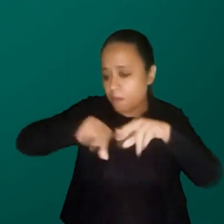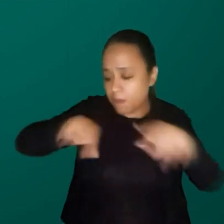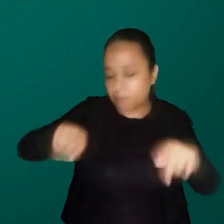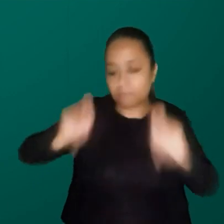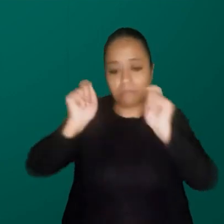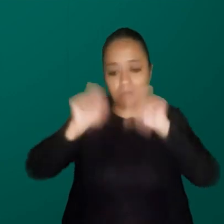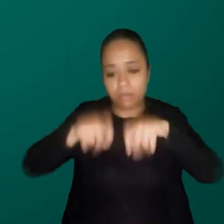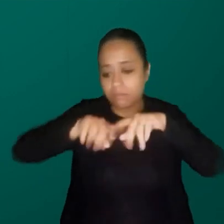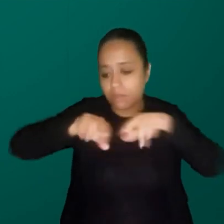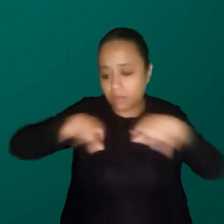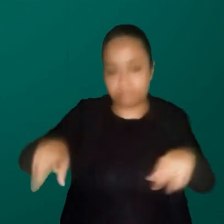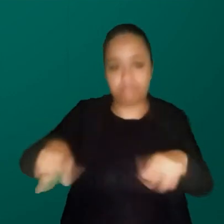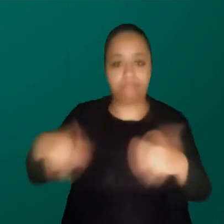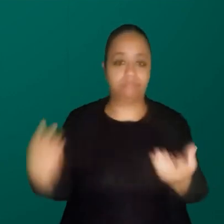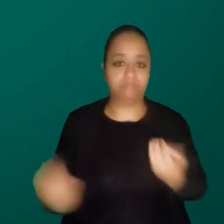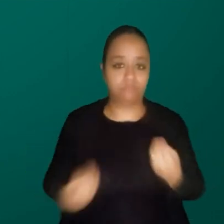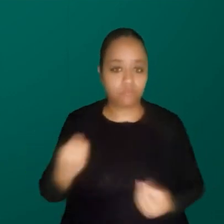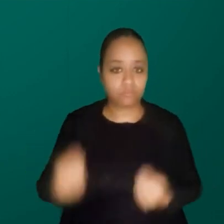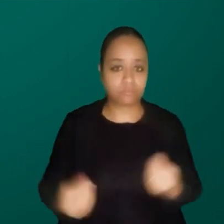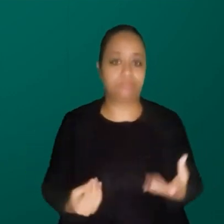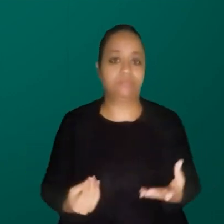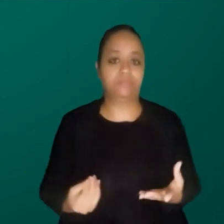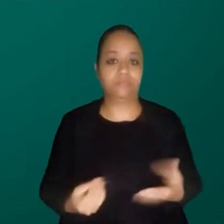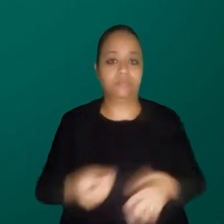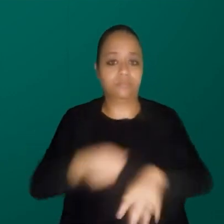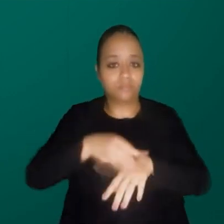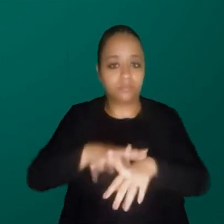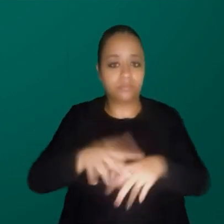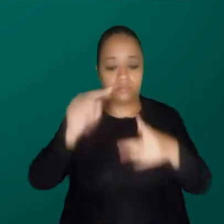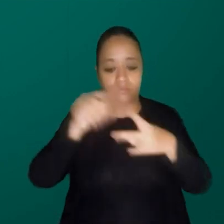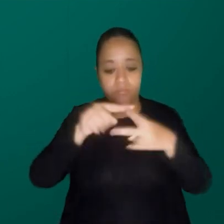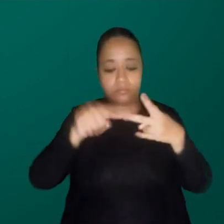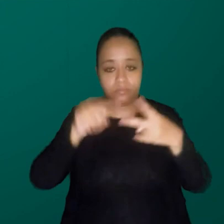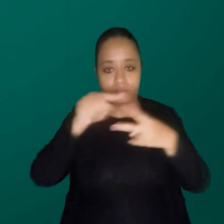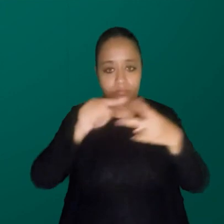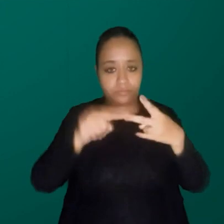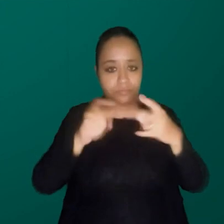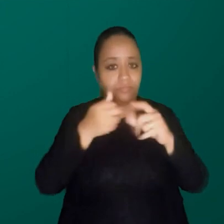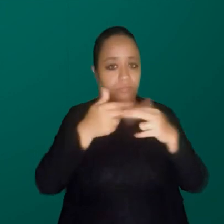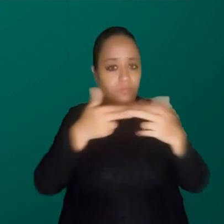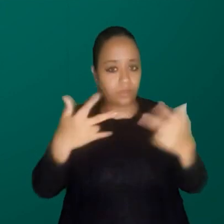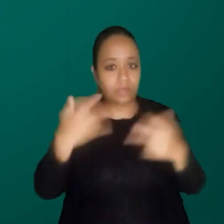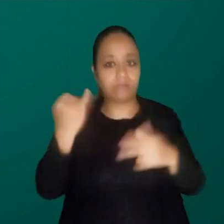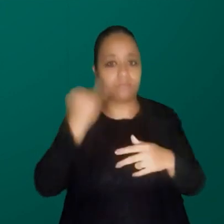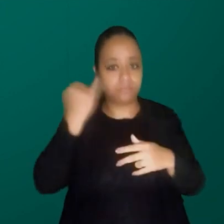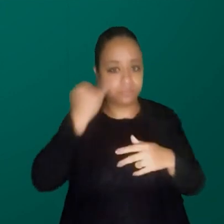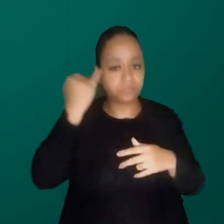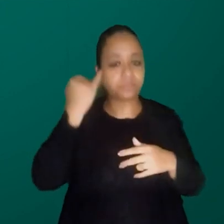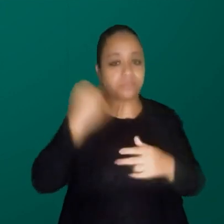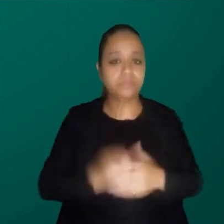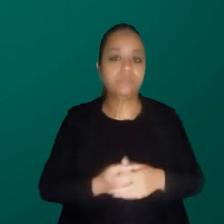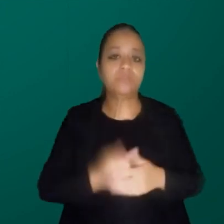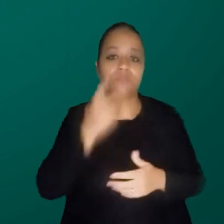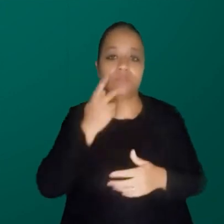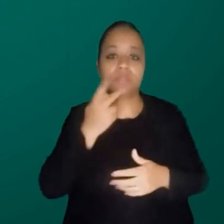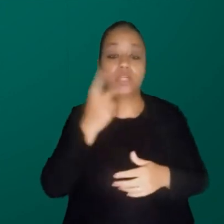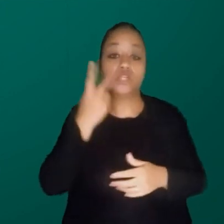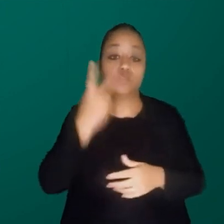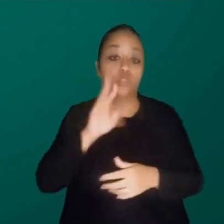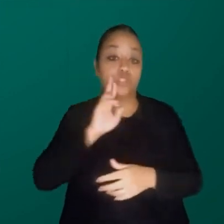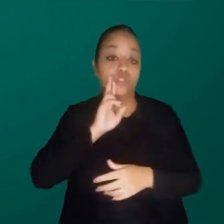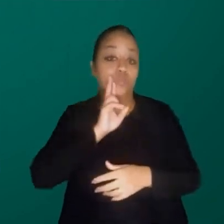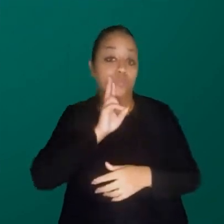possibilidades de existência? Deixa eu trazer dois aspectos que é o que, depois que tem as suas